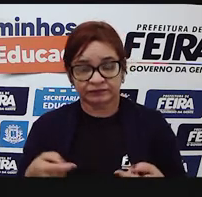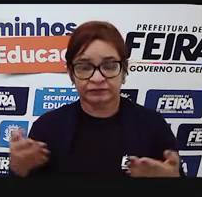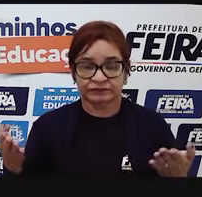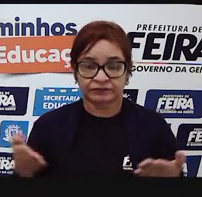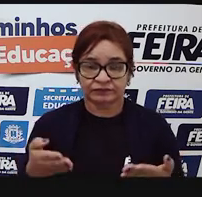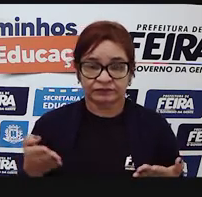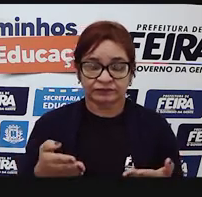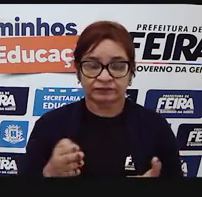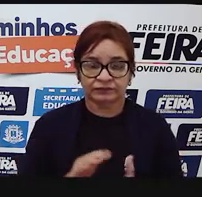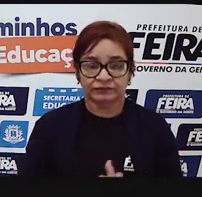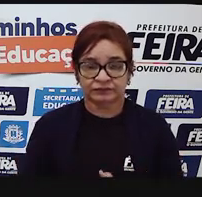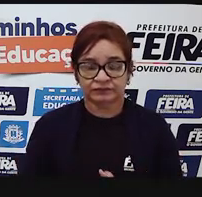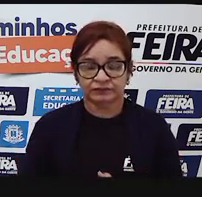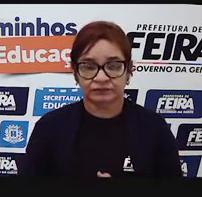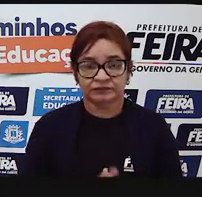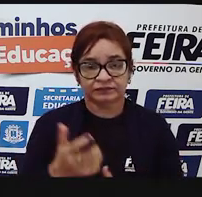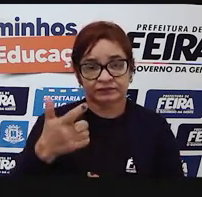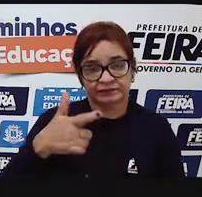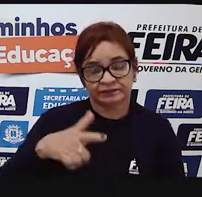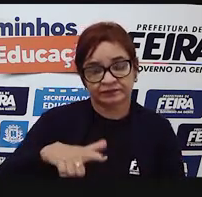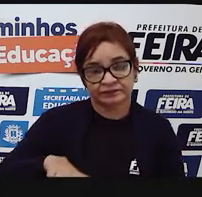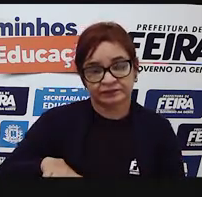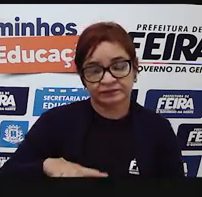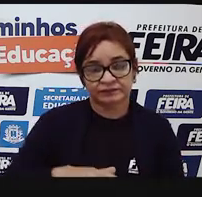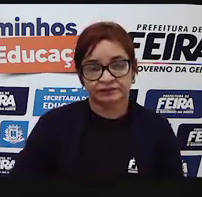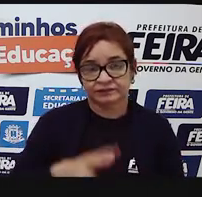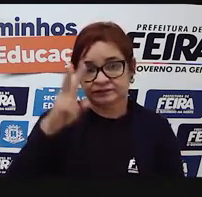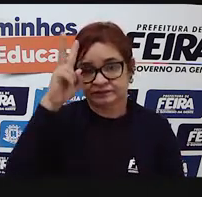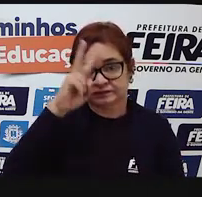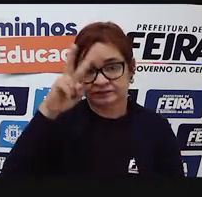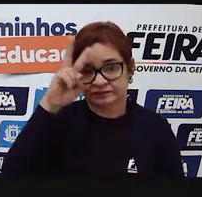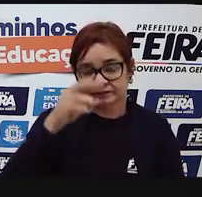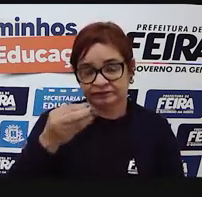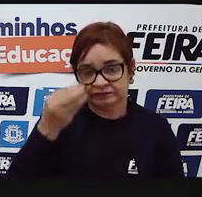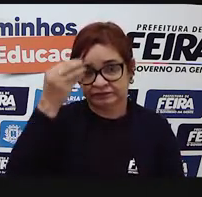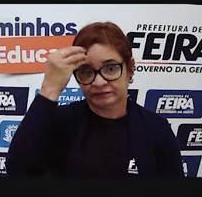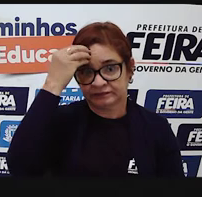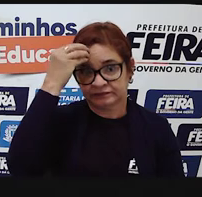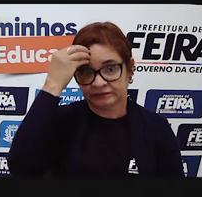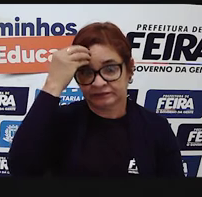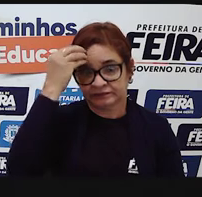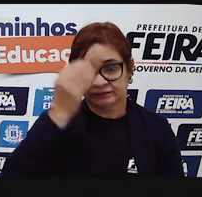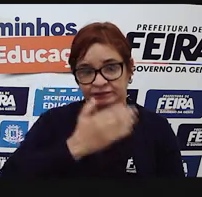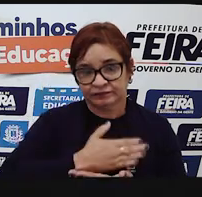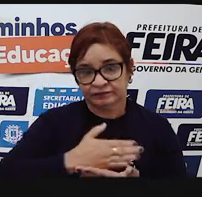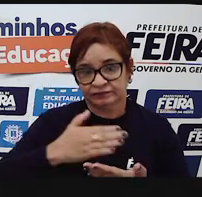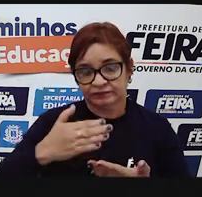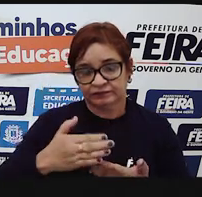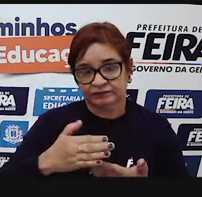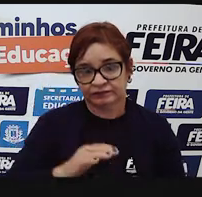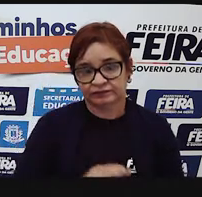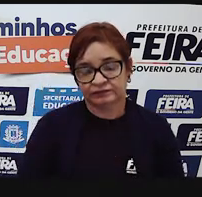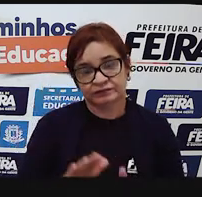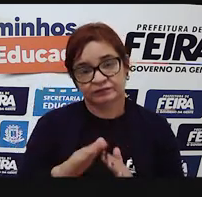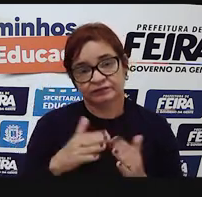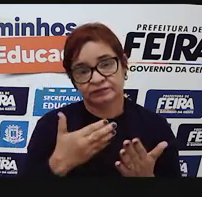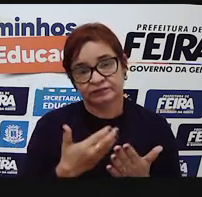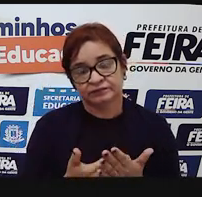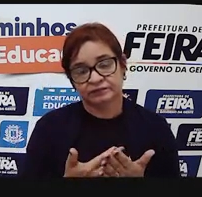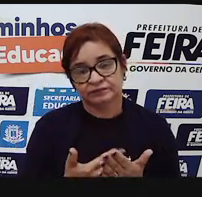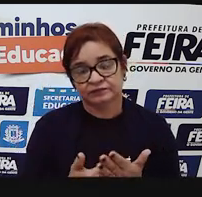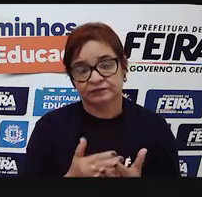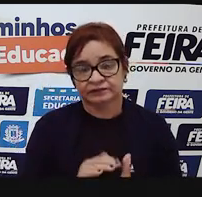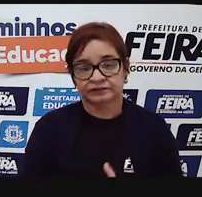fazer só uma revisão para a gente trazer a consciência e dar andamento ao estudo sobre o meme.